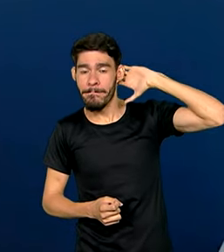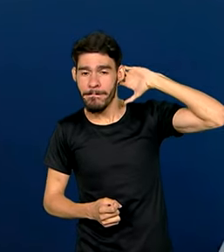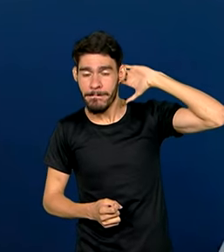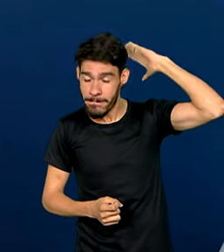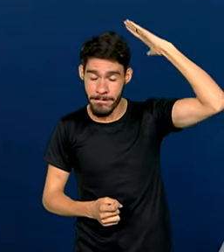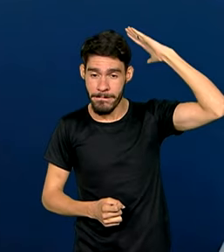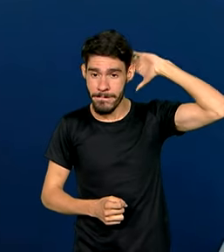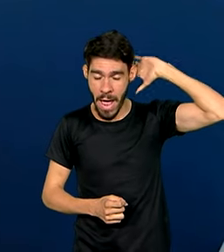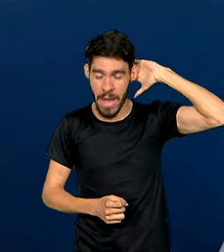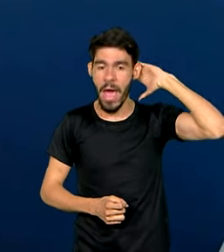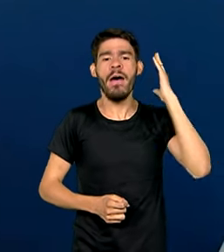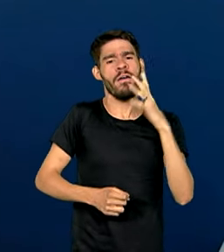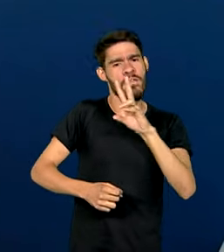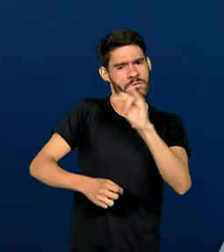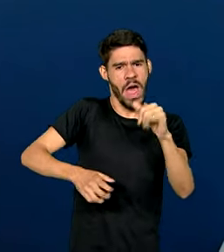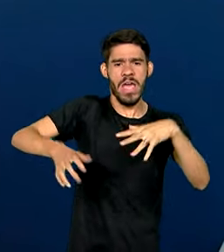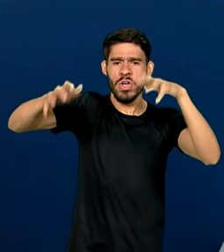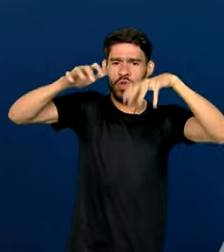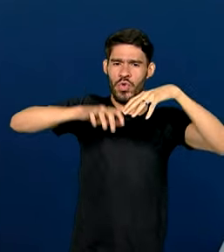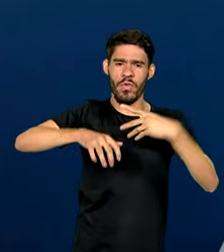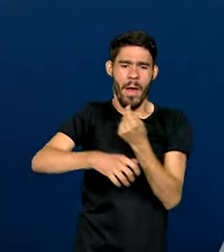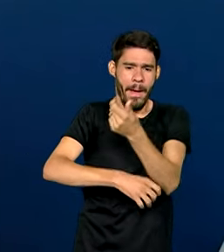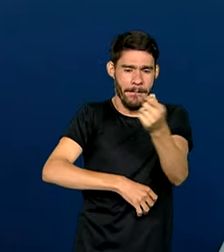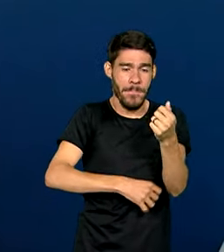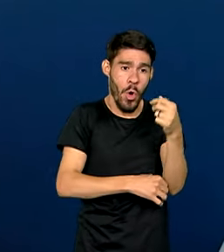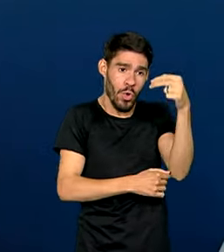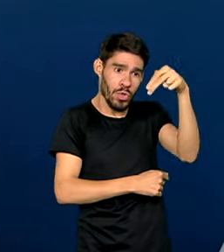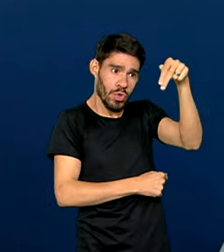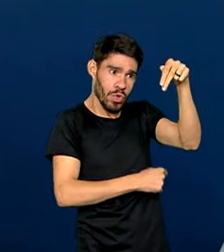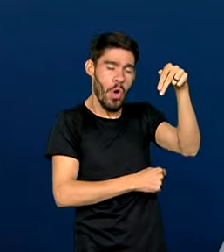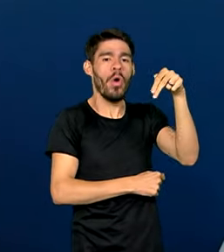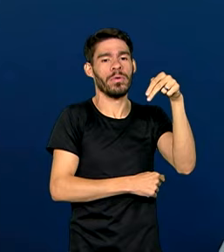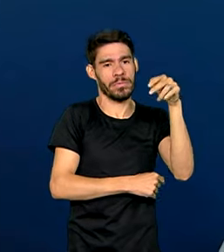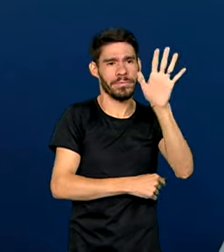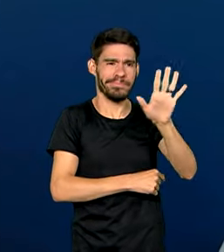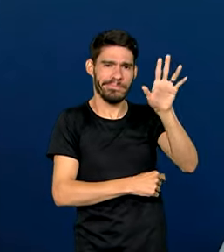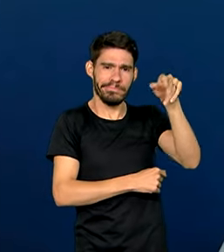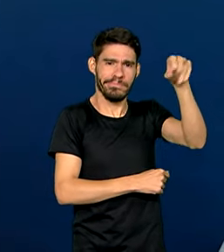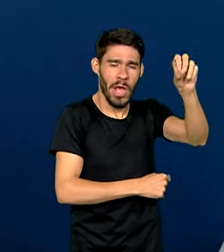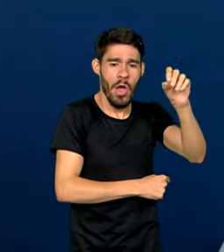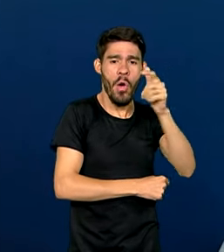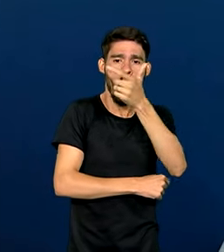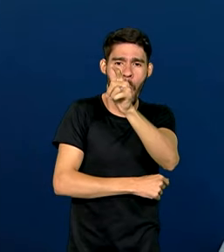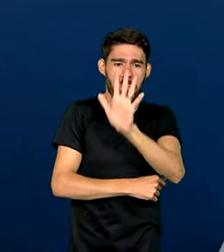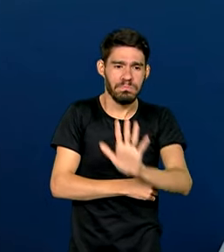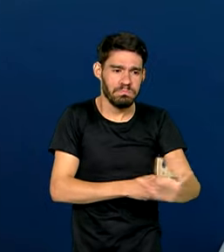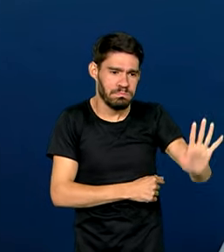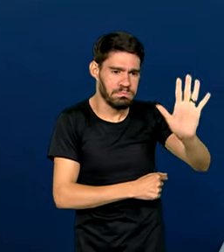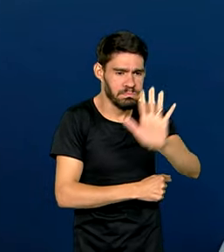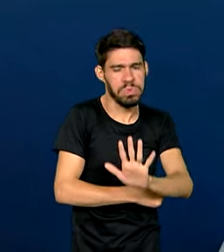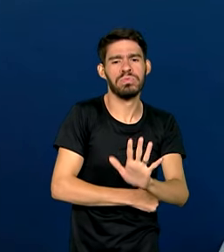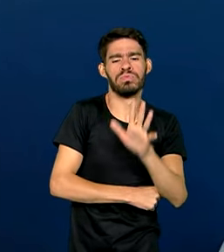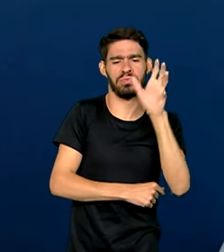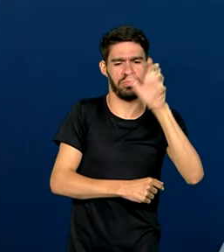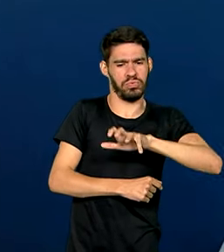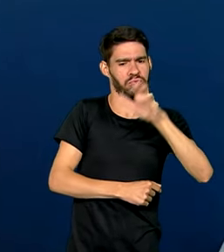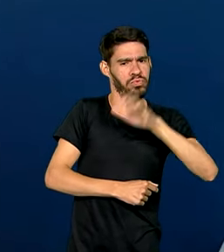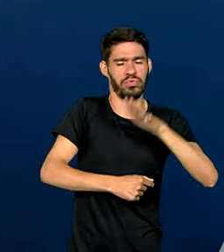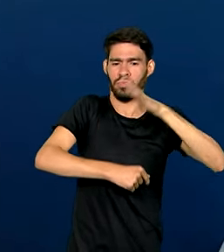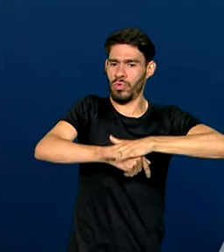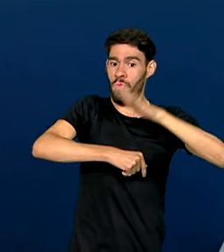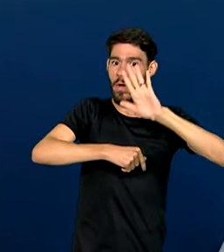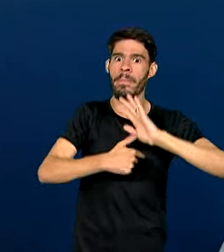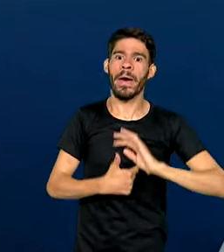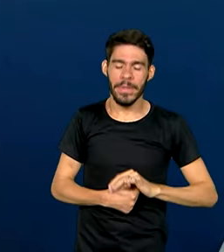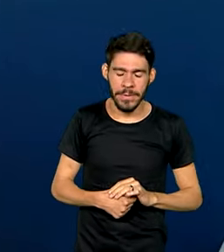chuvas abaixo da média e na parte mais norte do nordeste. Nas demais áreas deve ocorrer chuvas acima da média.